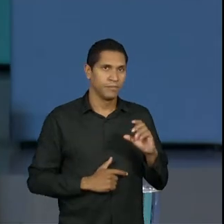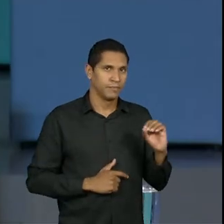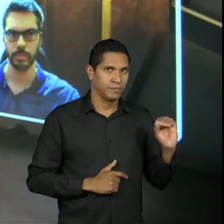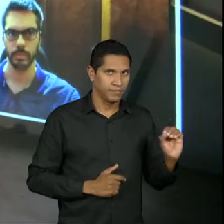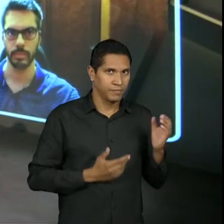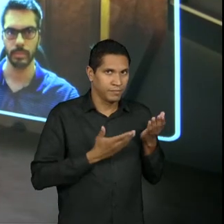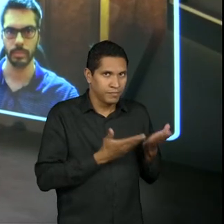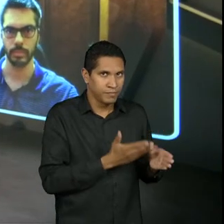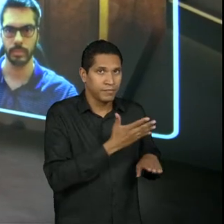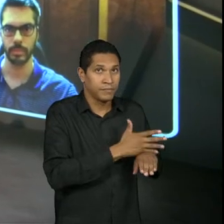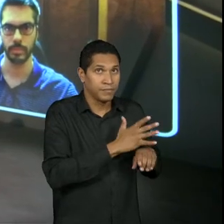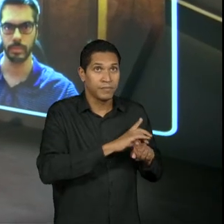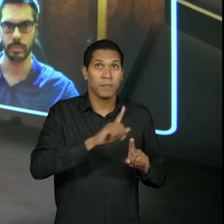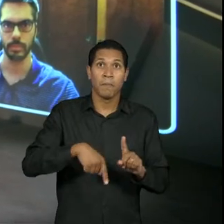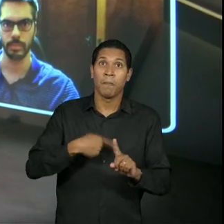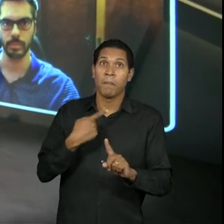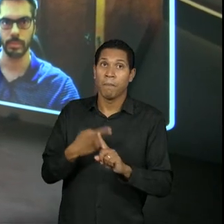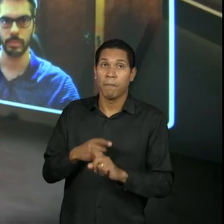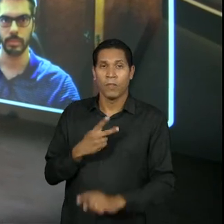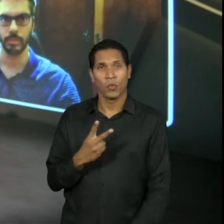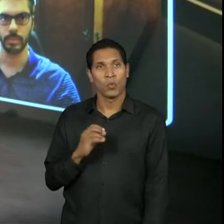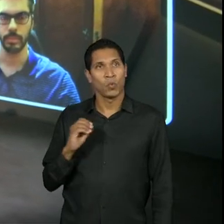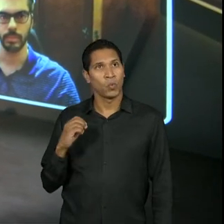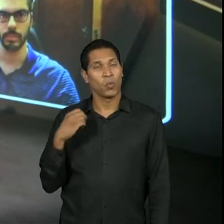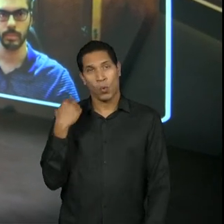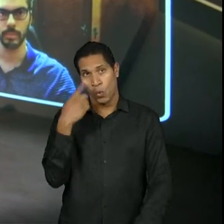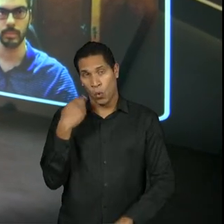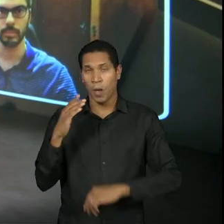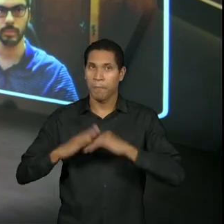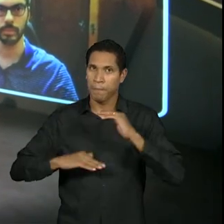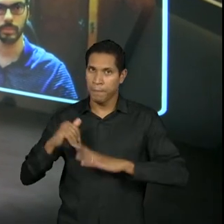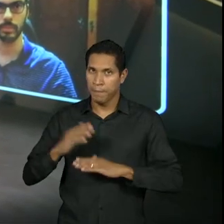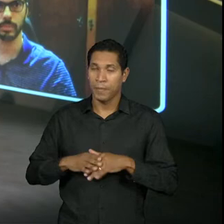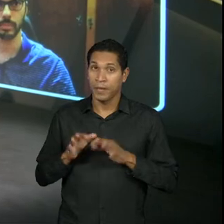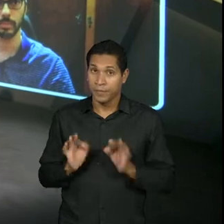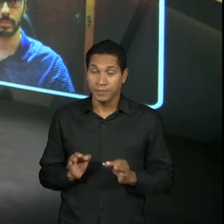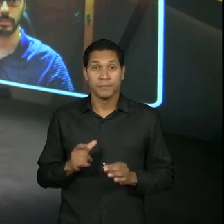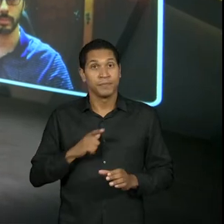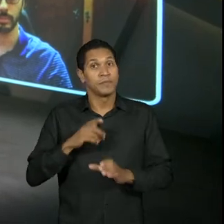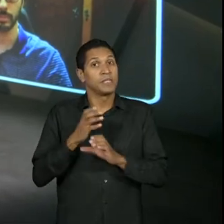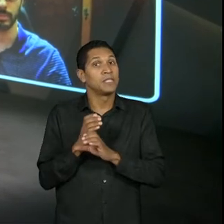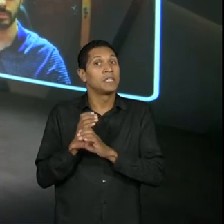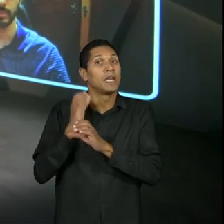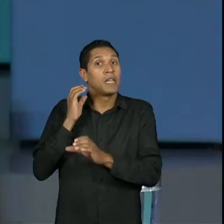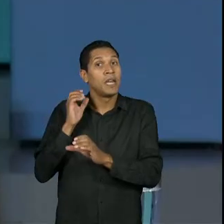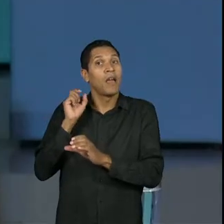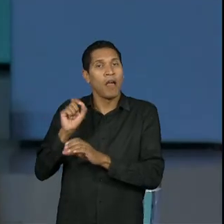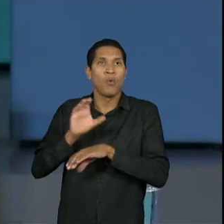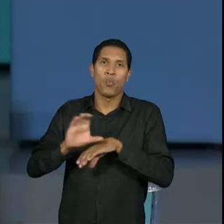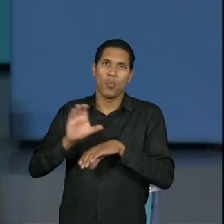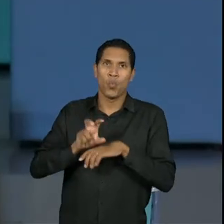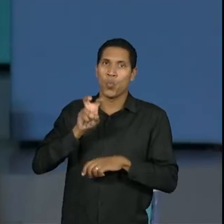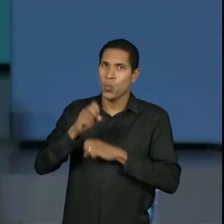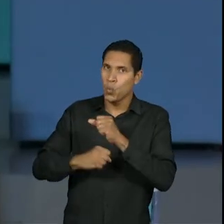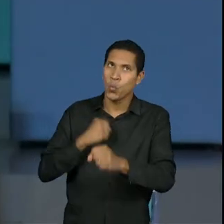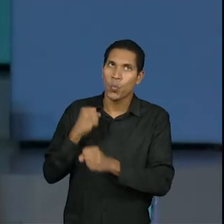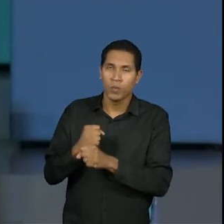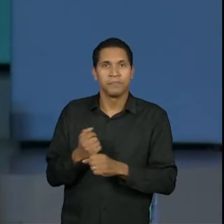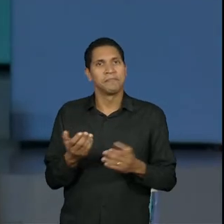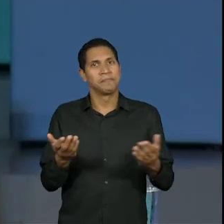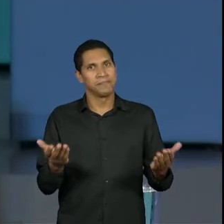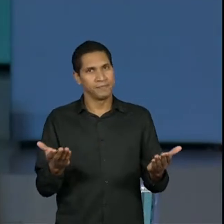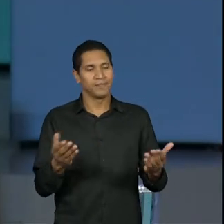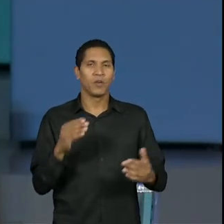de estágio mais 200 horas de atividade de prática. Engenharia, que é um curso de 5 anos, né, gente?